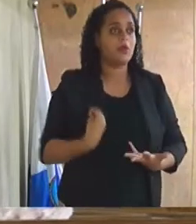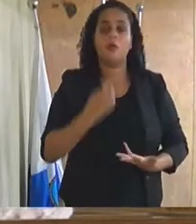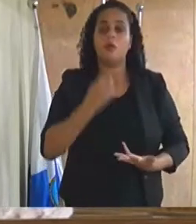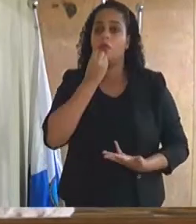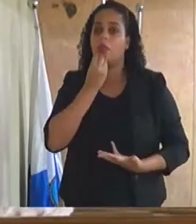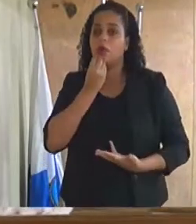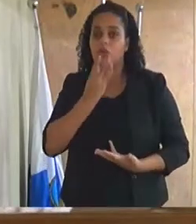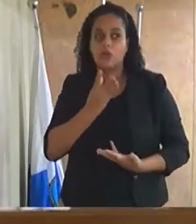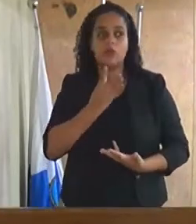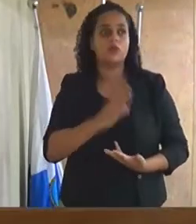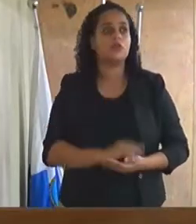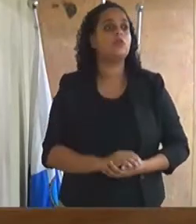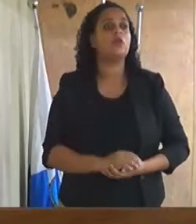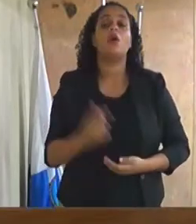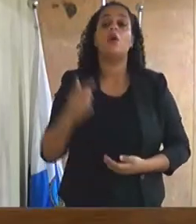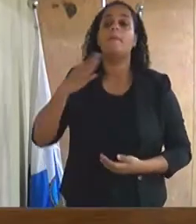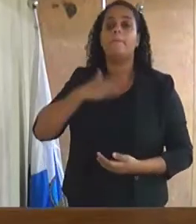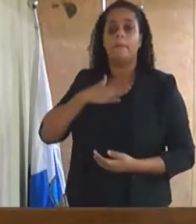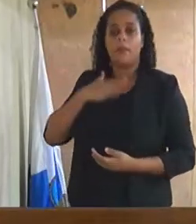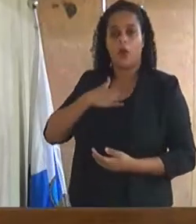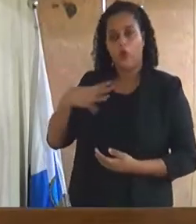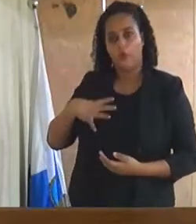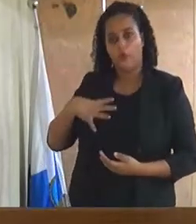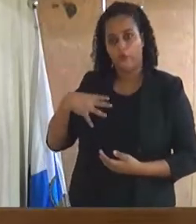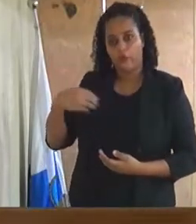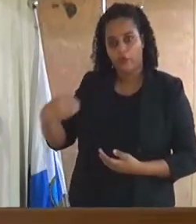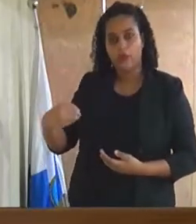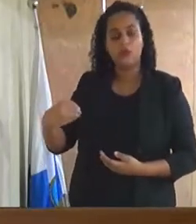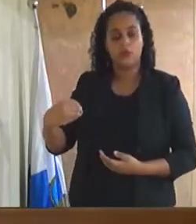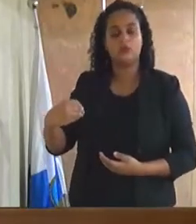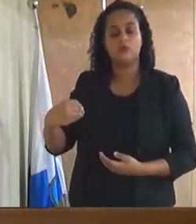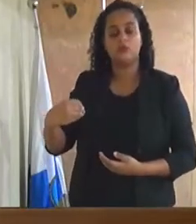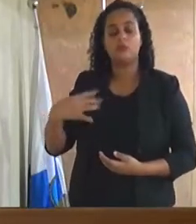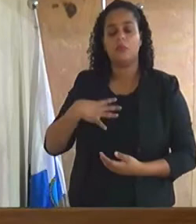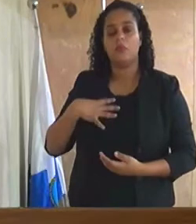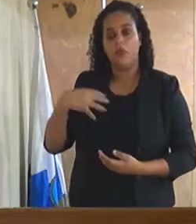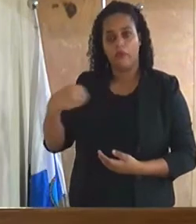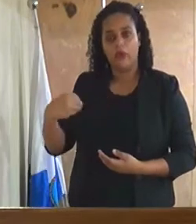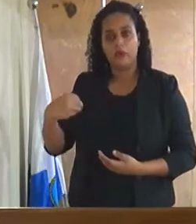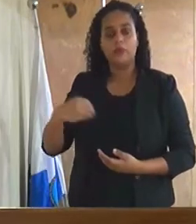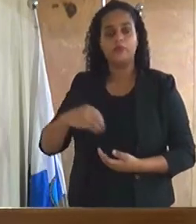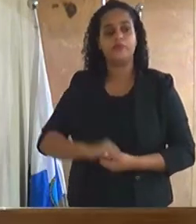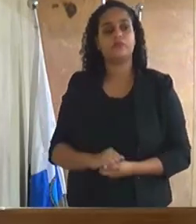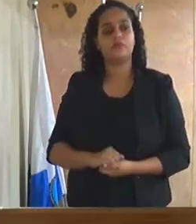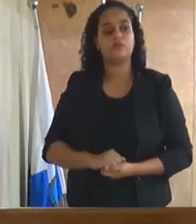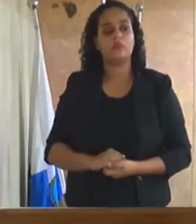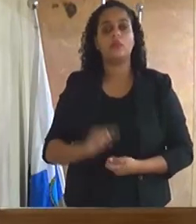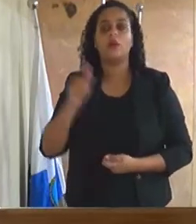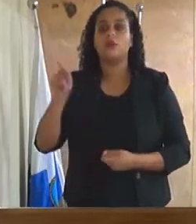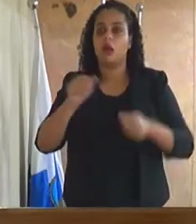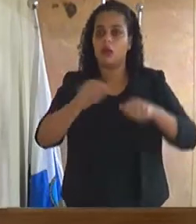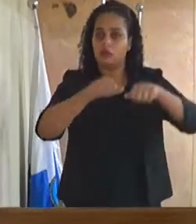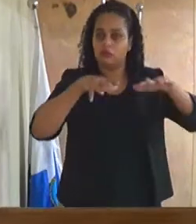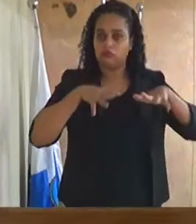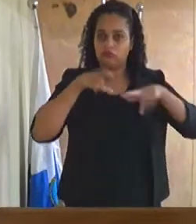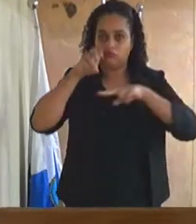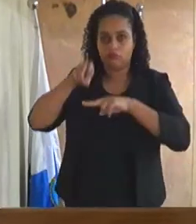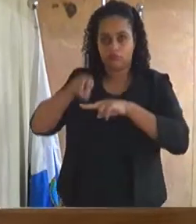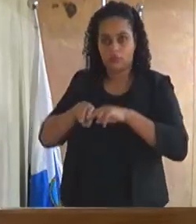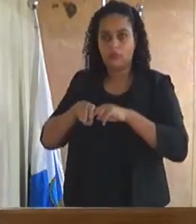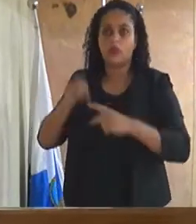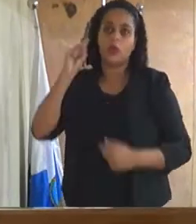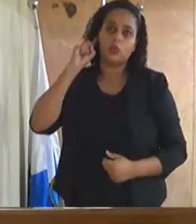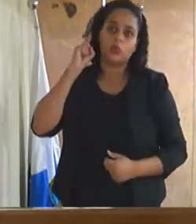para o meu filho, meu filho que está ali na galeria, que é